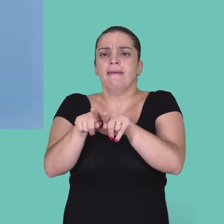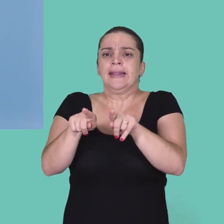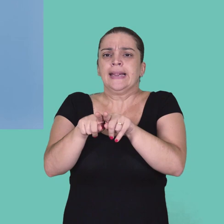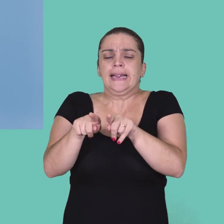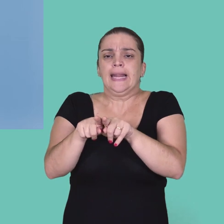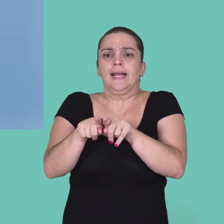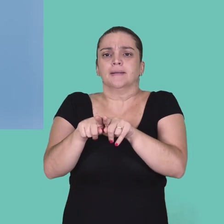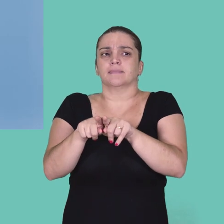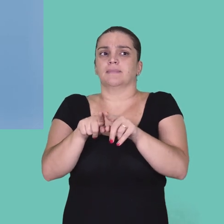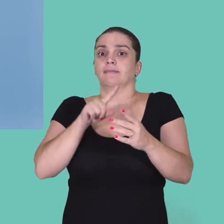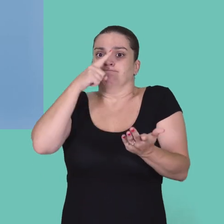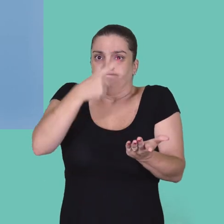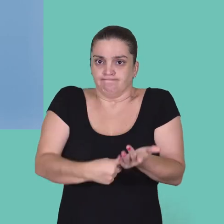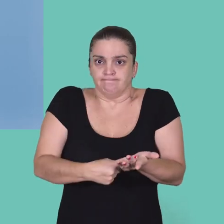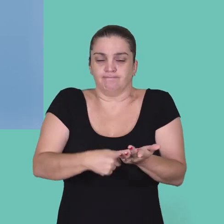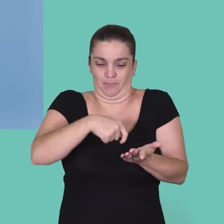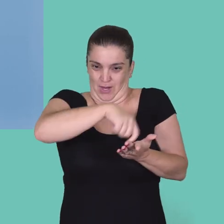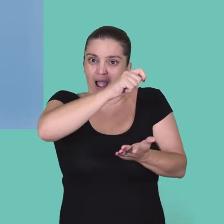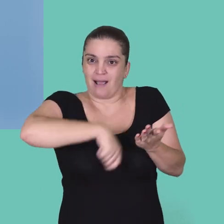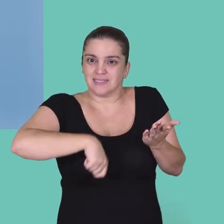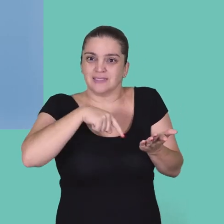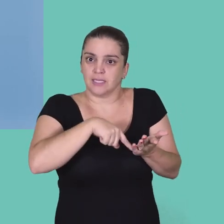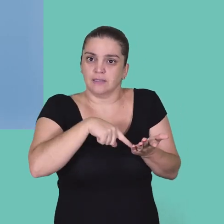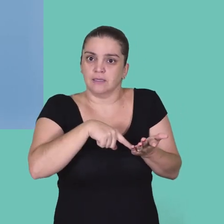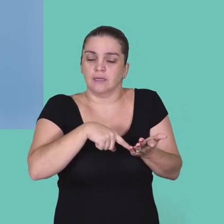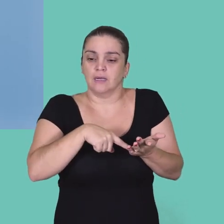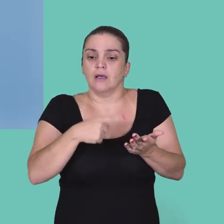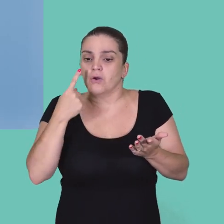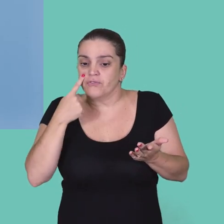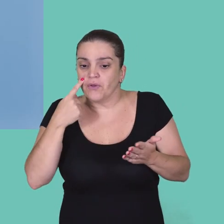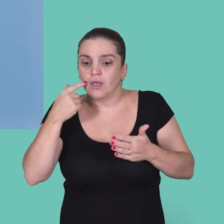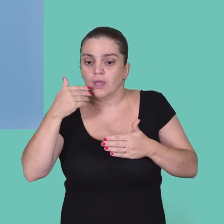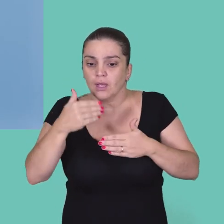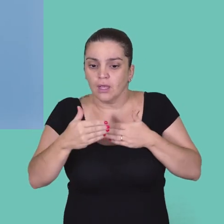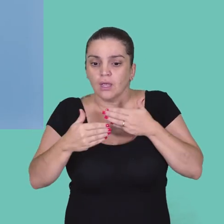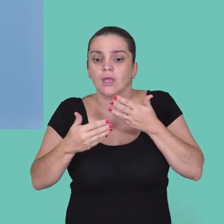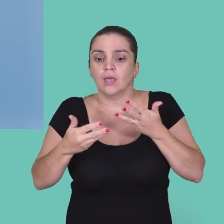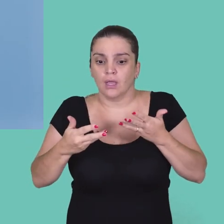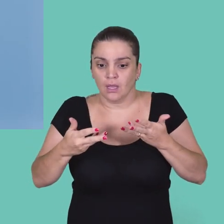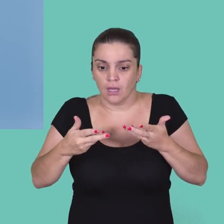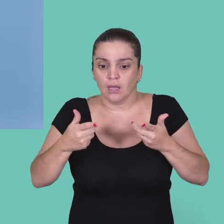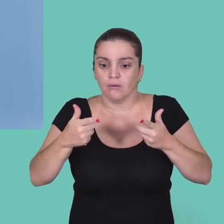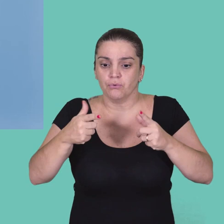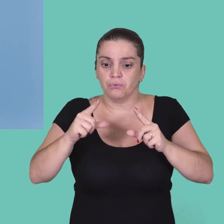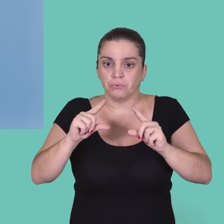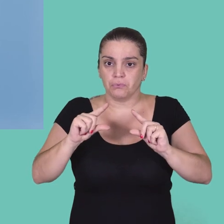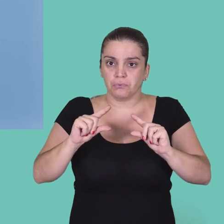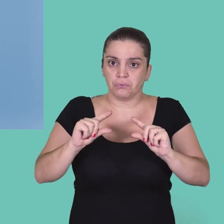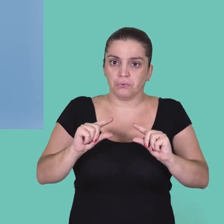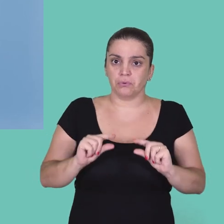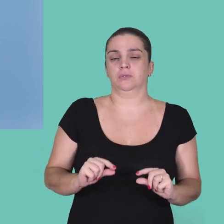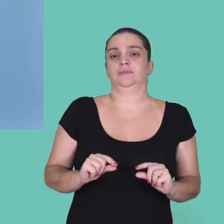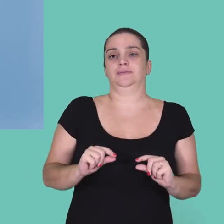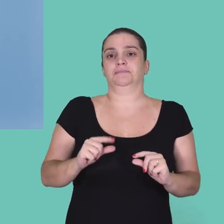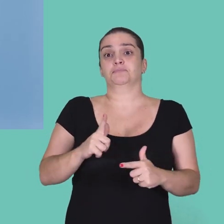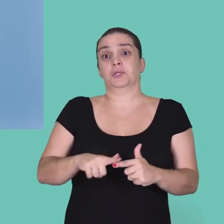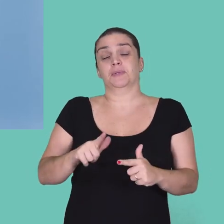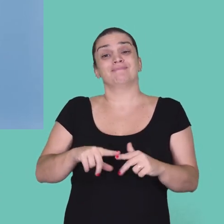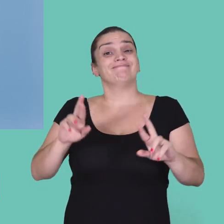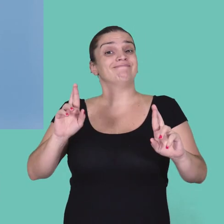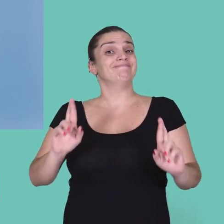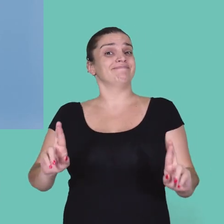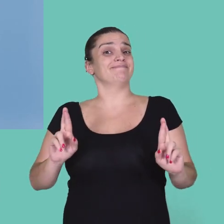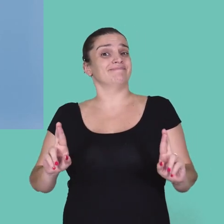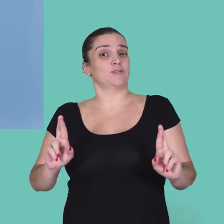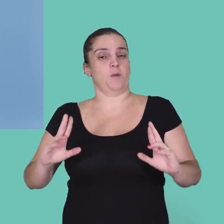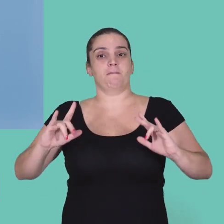da URGS. Ela também se engaja a tentar resolver o problema e continuar medindo para ver se o problema está resolvido.